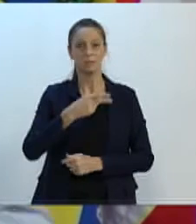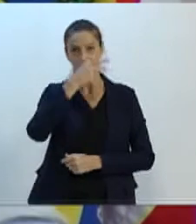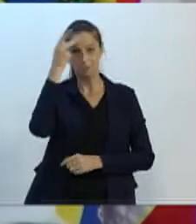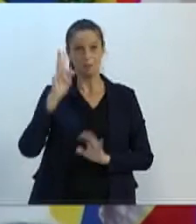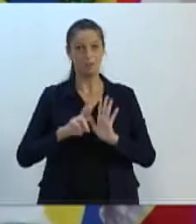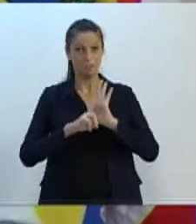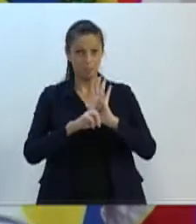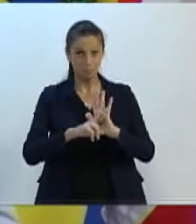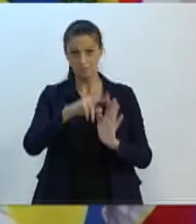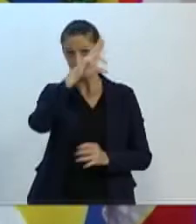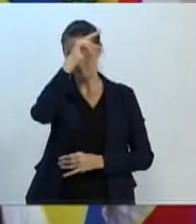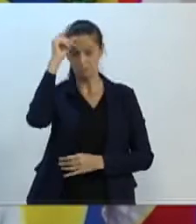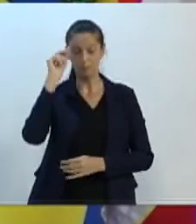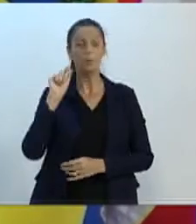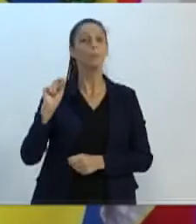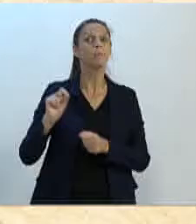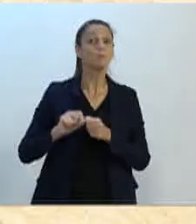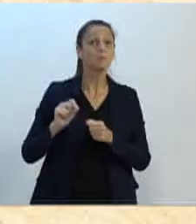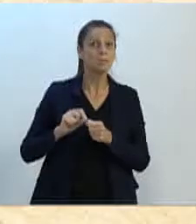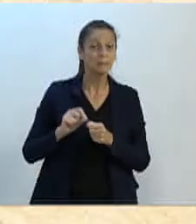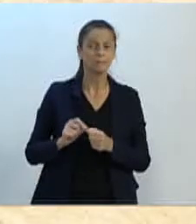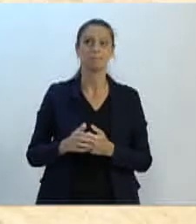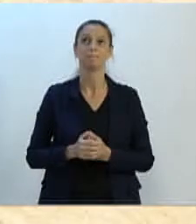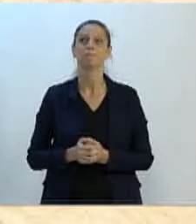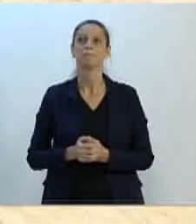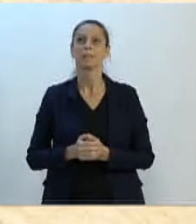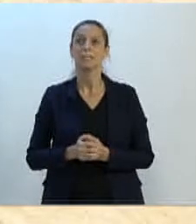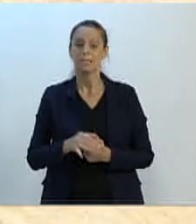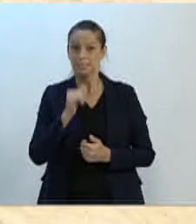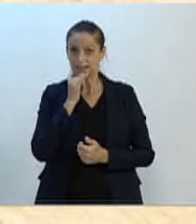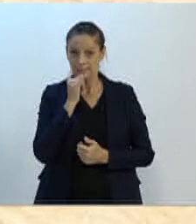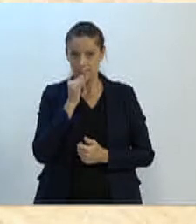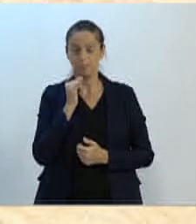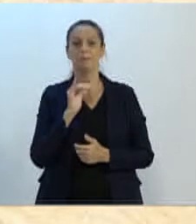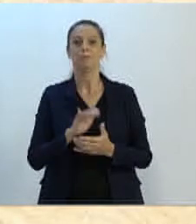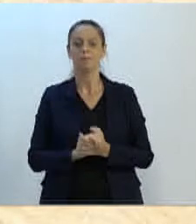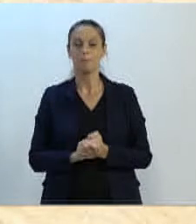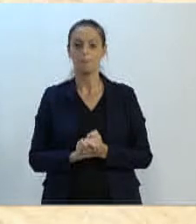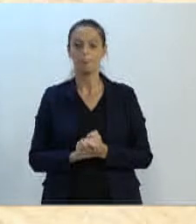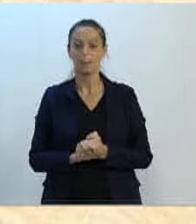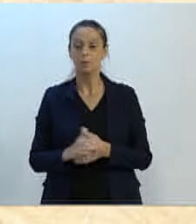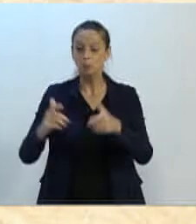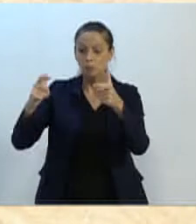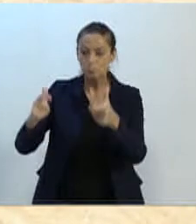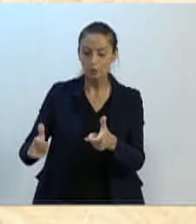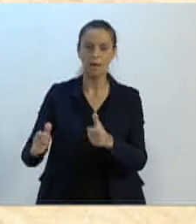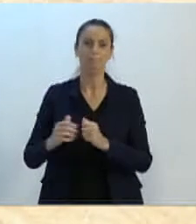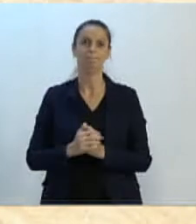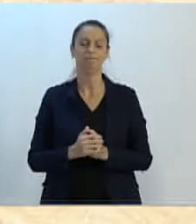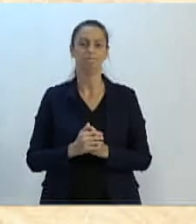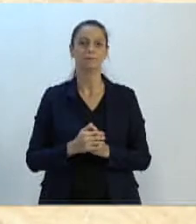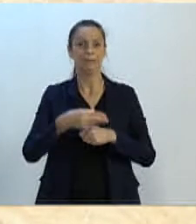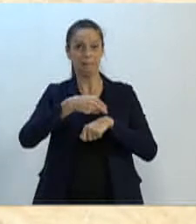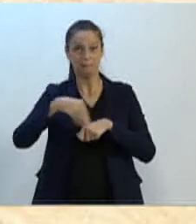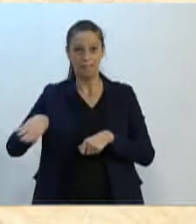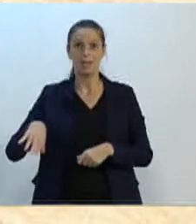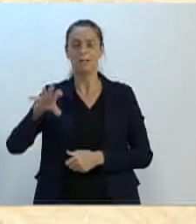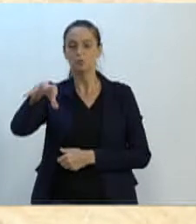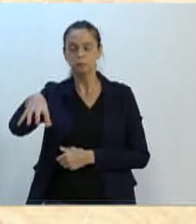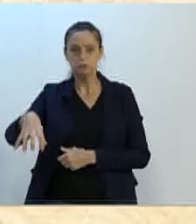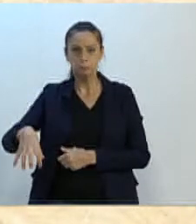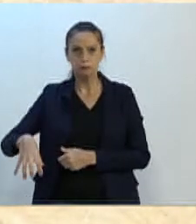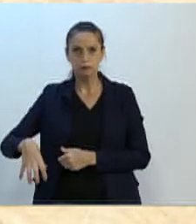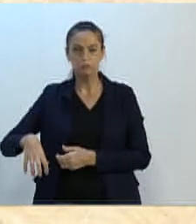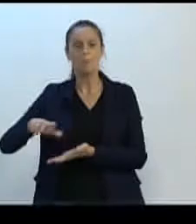Itopaba está fazendo? Ele está concentrando todas as máquinas em um determinado local. E nós já fizemos este